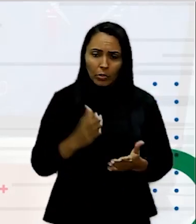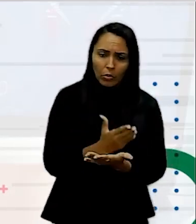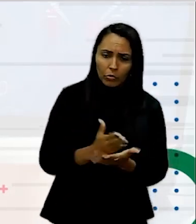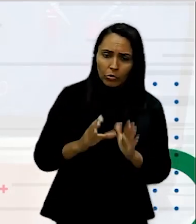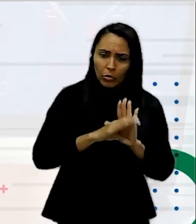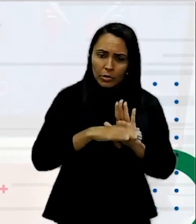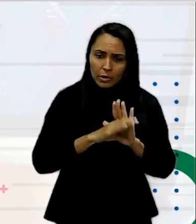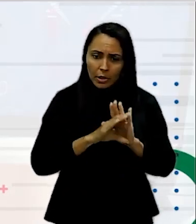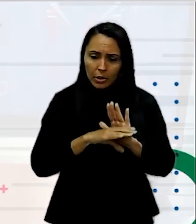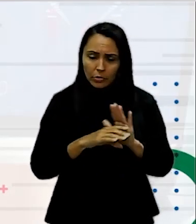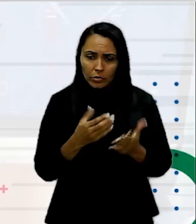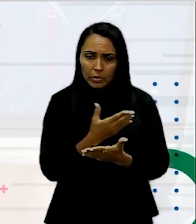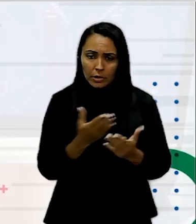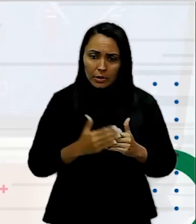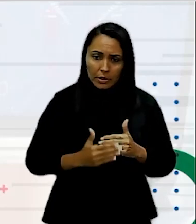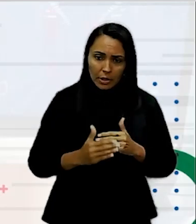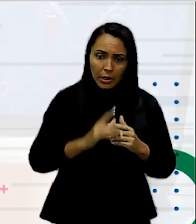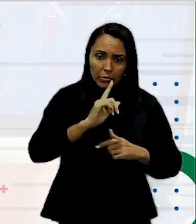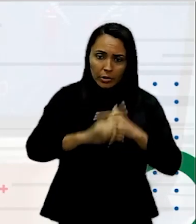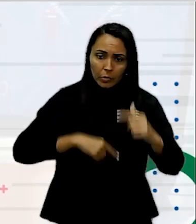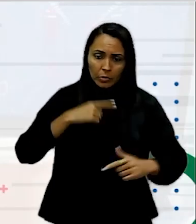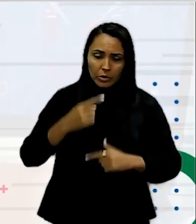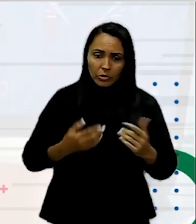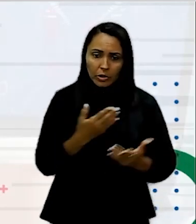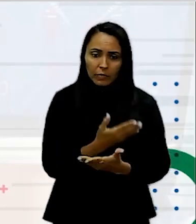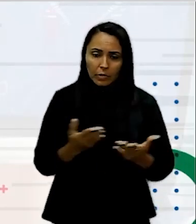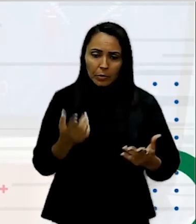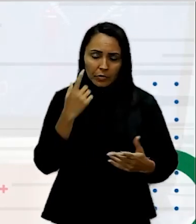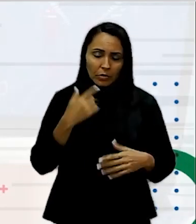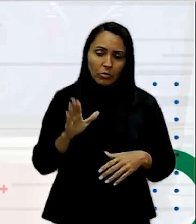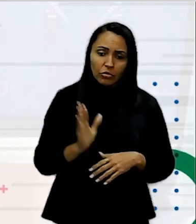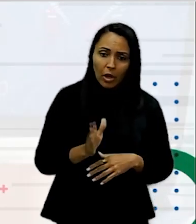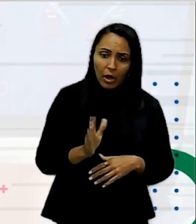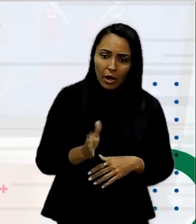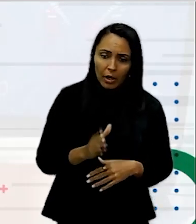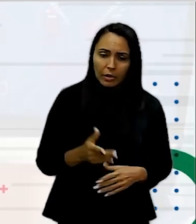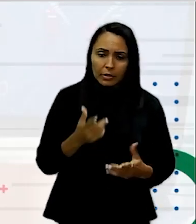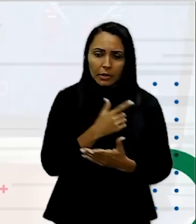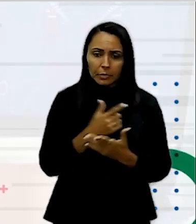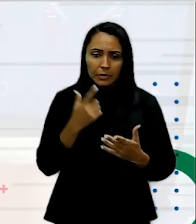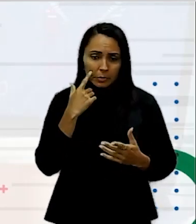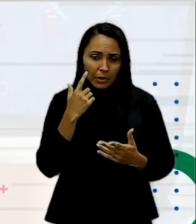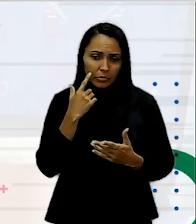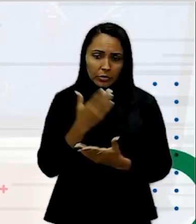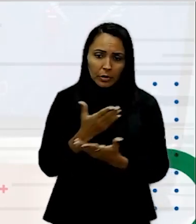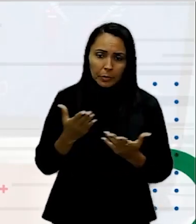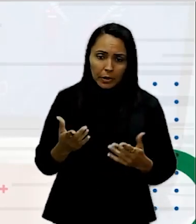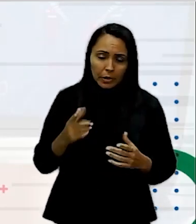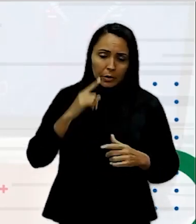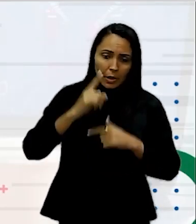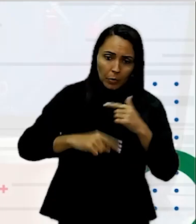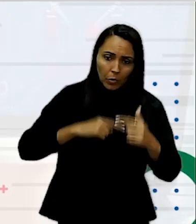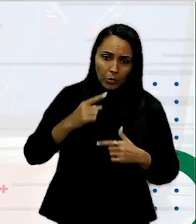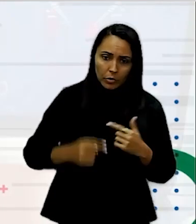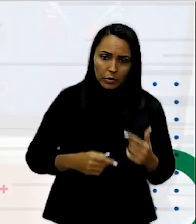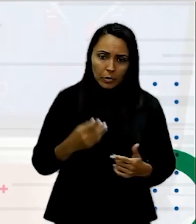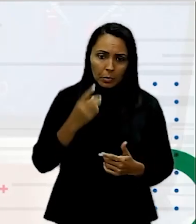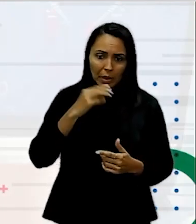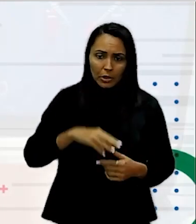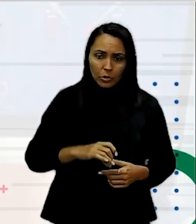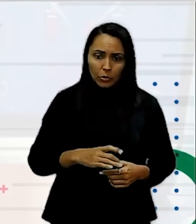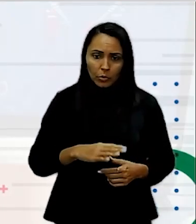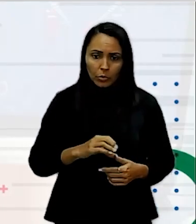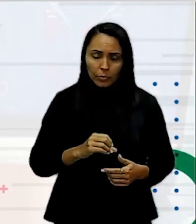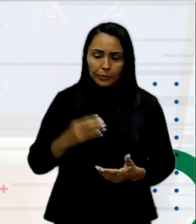designer a vocês depois a gente vai partir para o protótipo já, só que de baixa fidelidade, partindo depois para período de média e finalmente